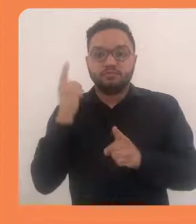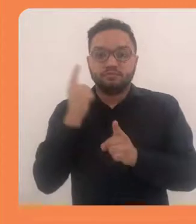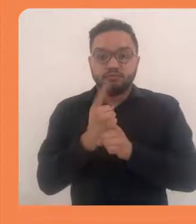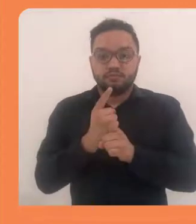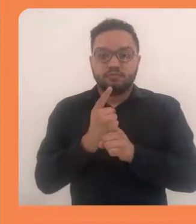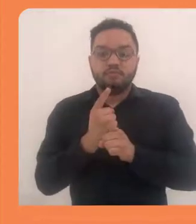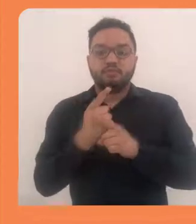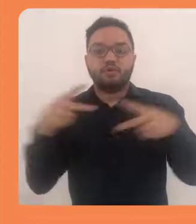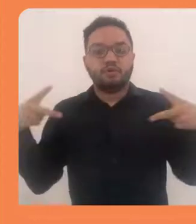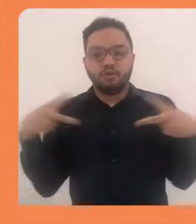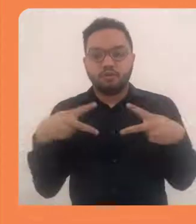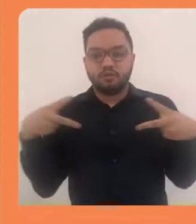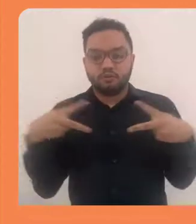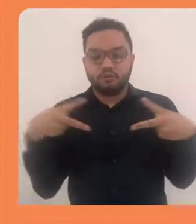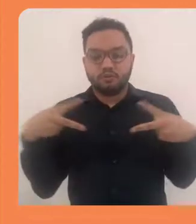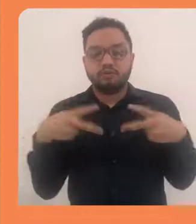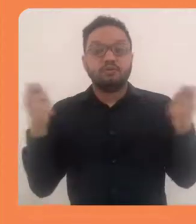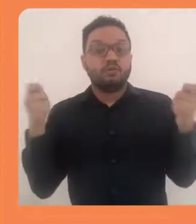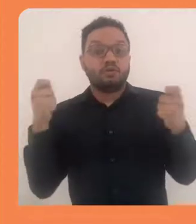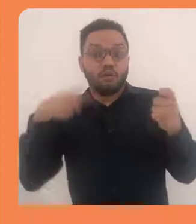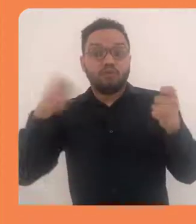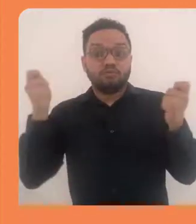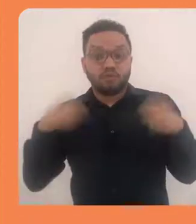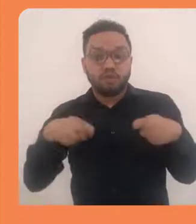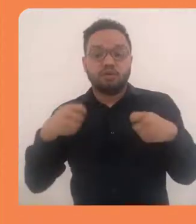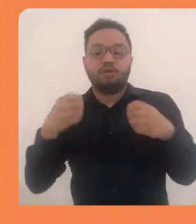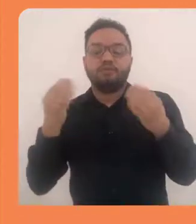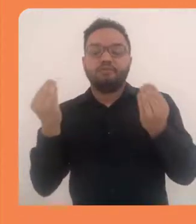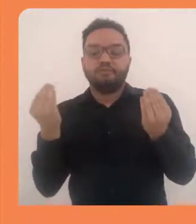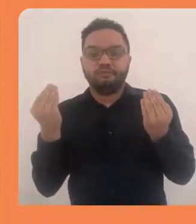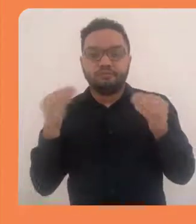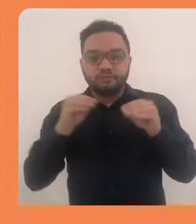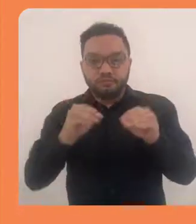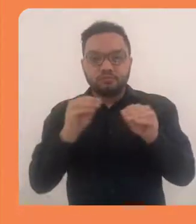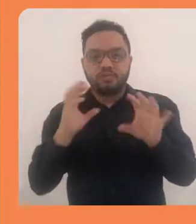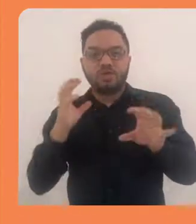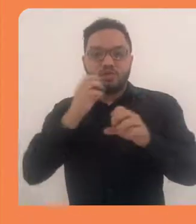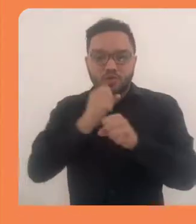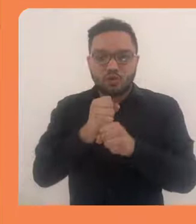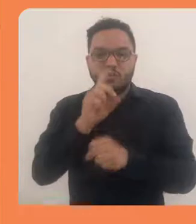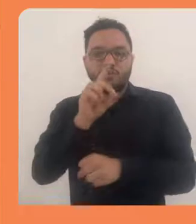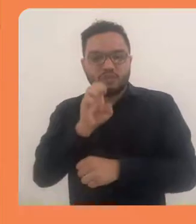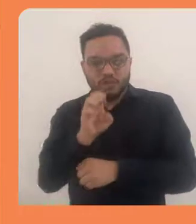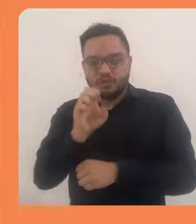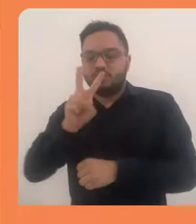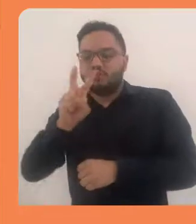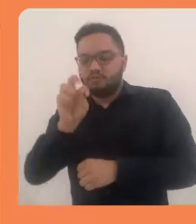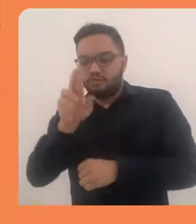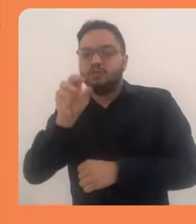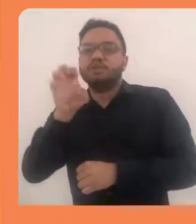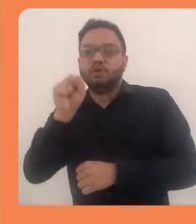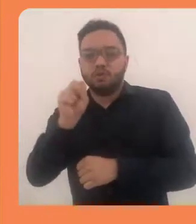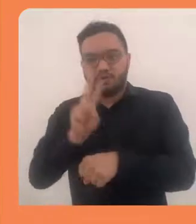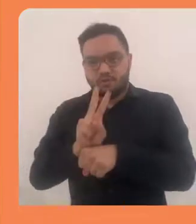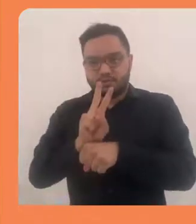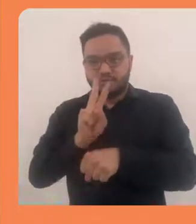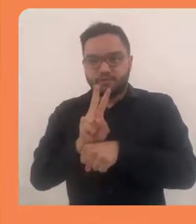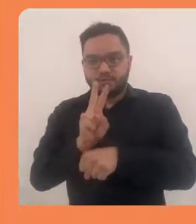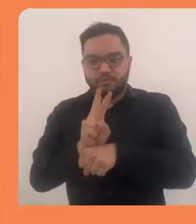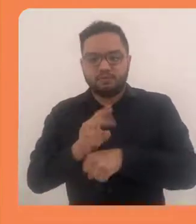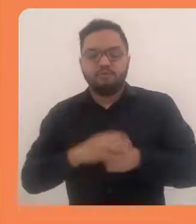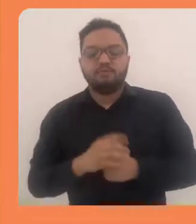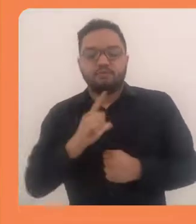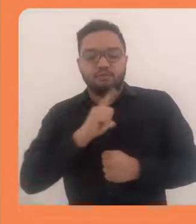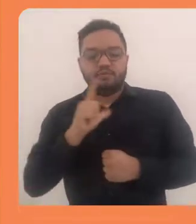conteúdo é que é importante. Primeiro, vamos encontrar um endereço, uma página que nos permita